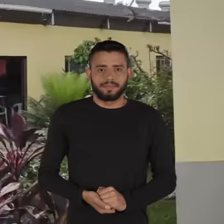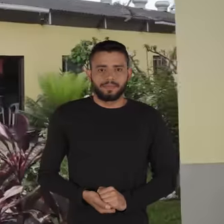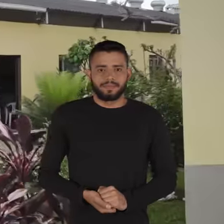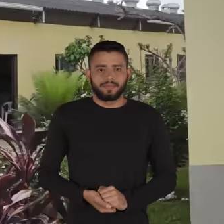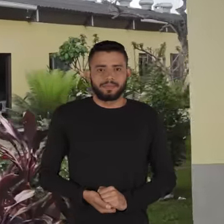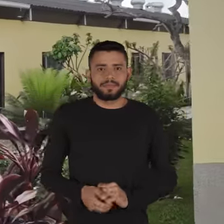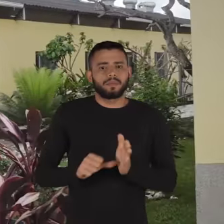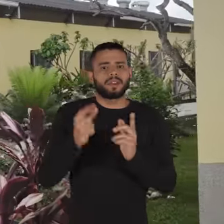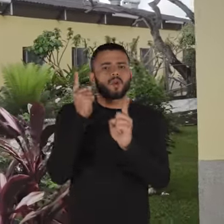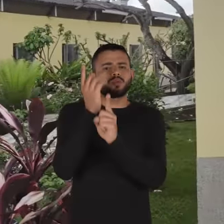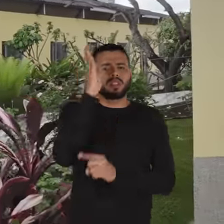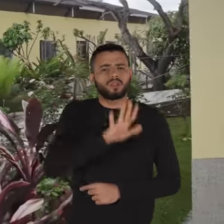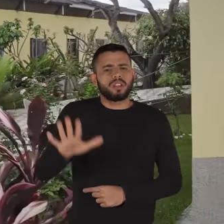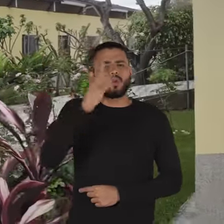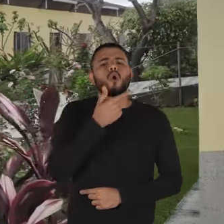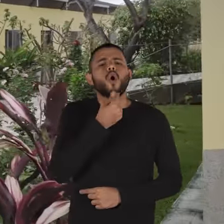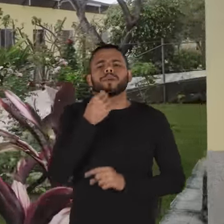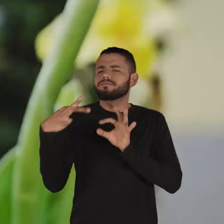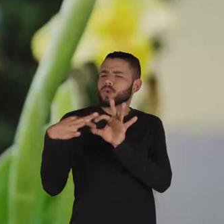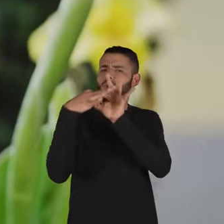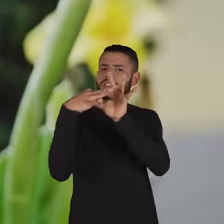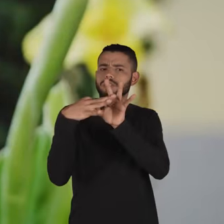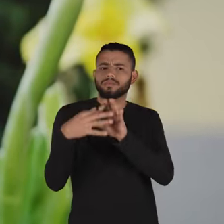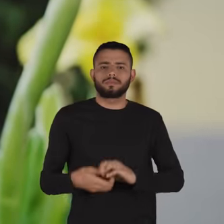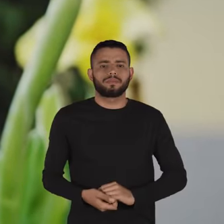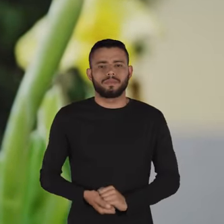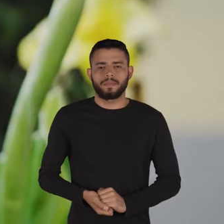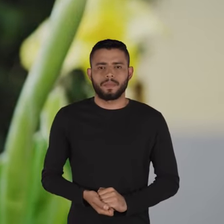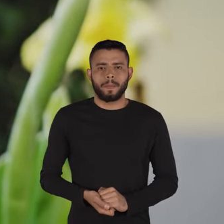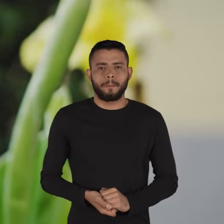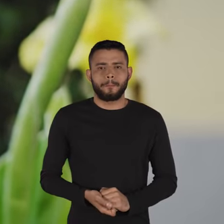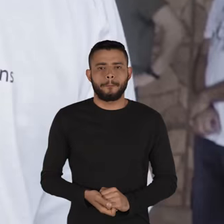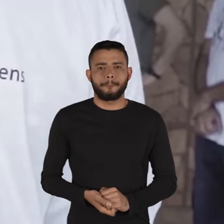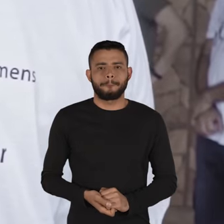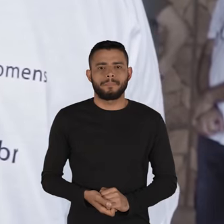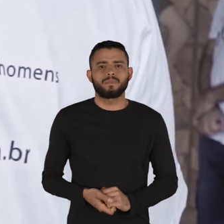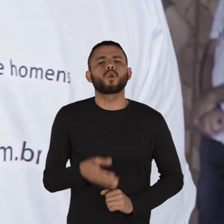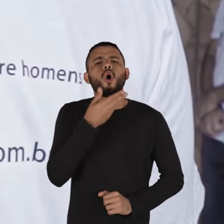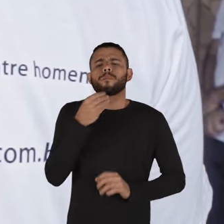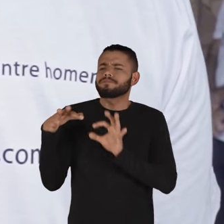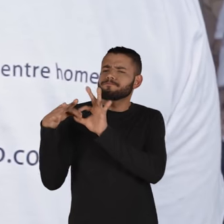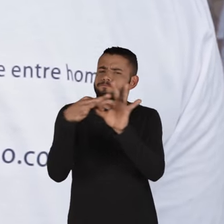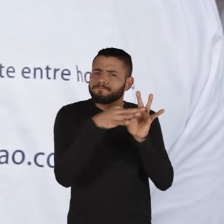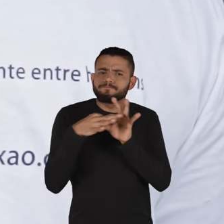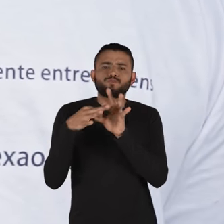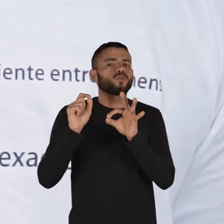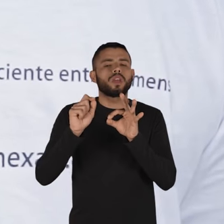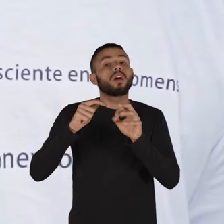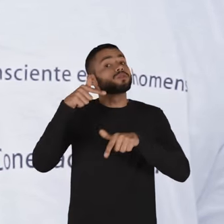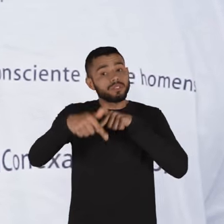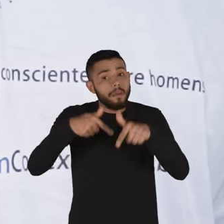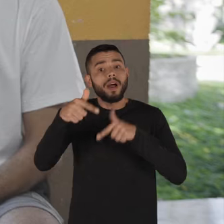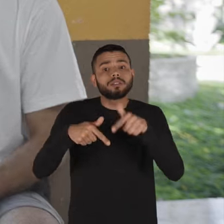nacional Homens em Conexão. Brasília, Distrito Federal. Fernando Rezende, mestre em psicologia clínica. Homens em Conexão é